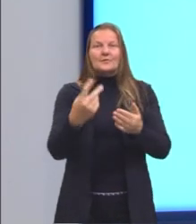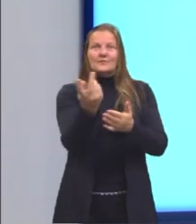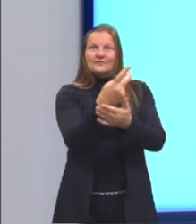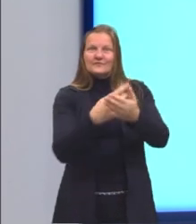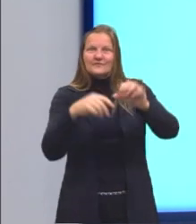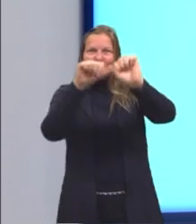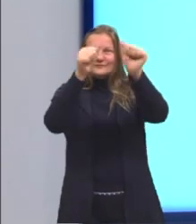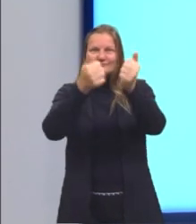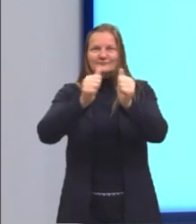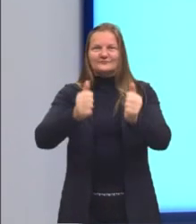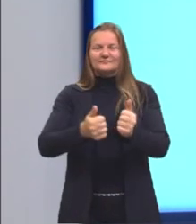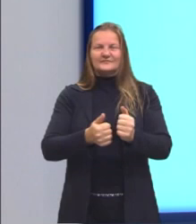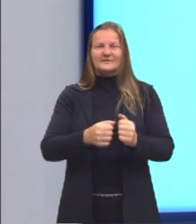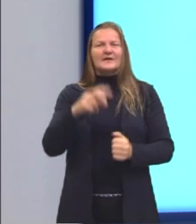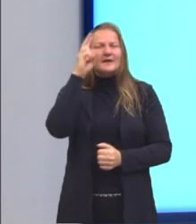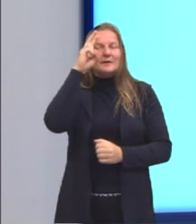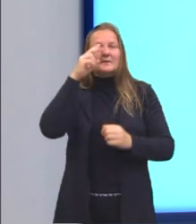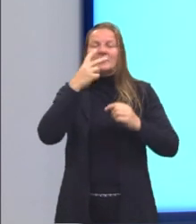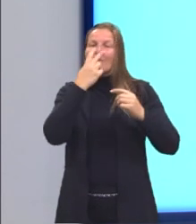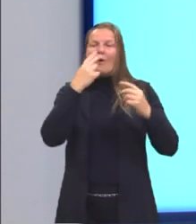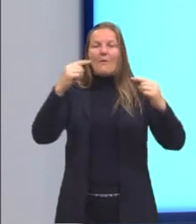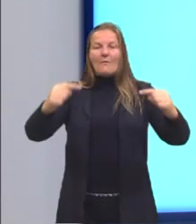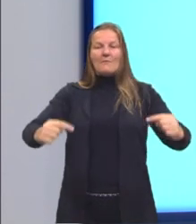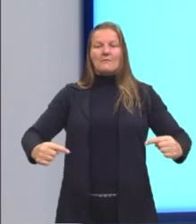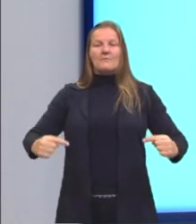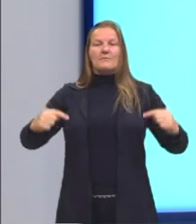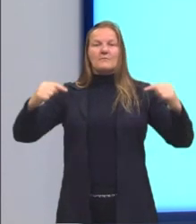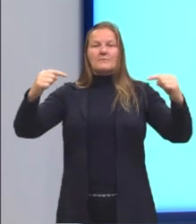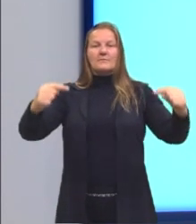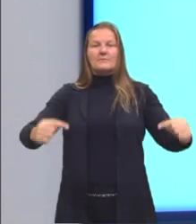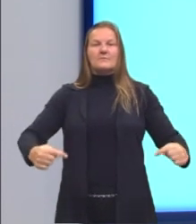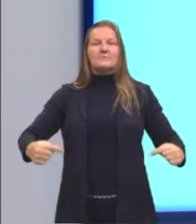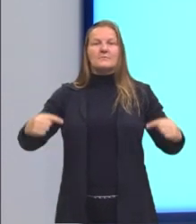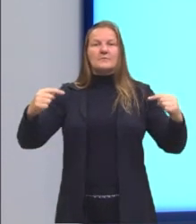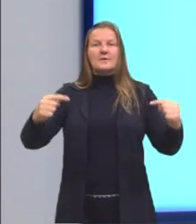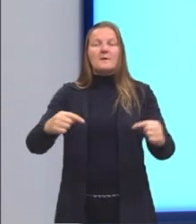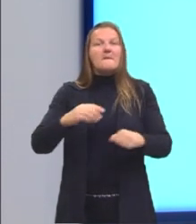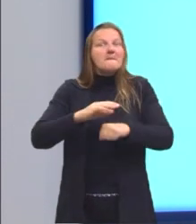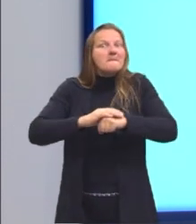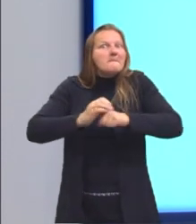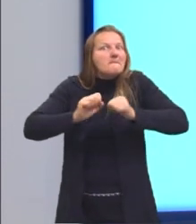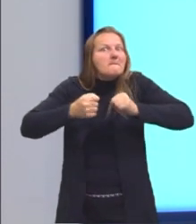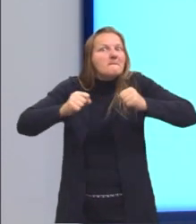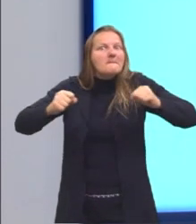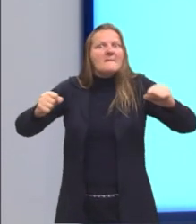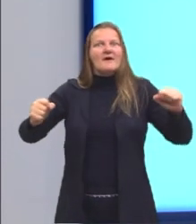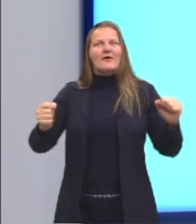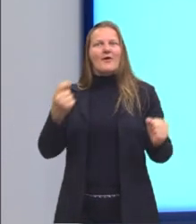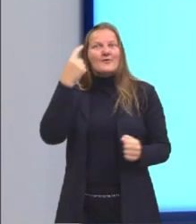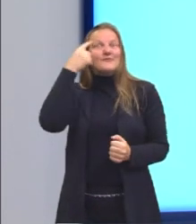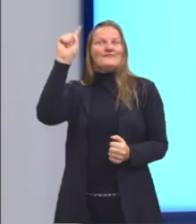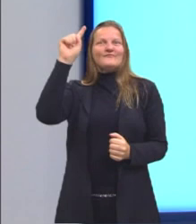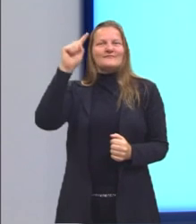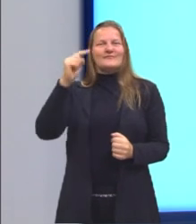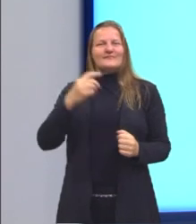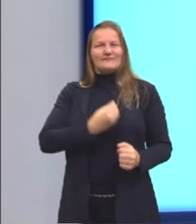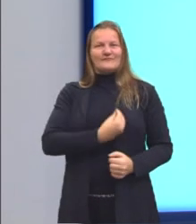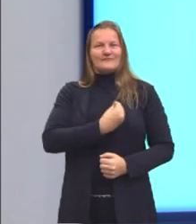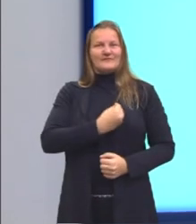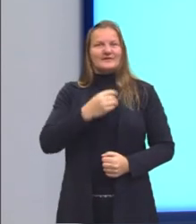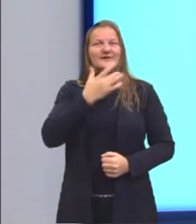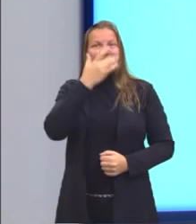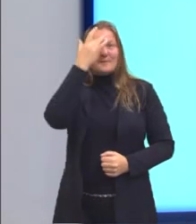logo nós podemos lembrar de uma roda, que é uma das maiores invenções do ser humano. Provavelmente ela foi